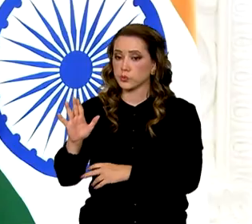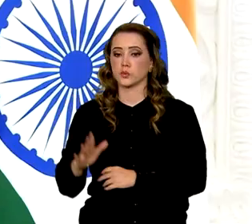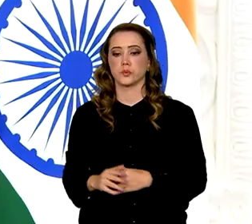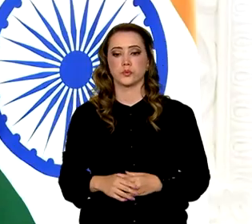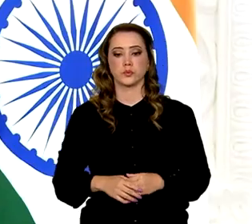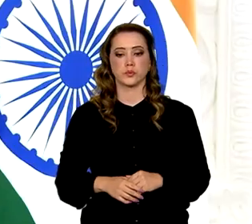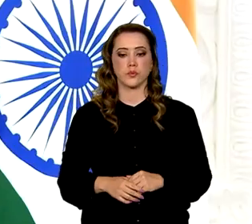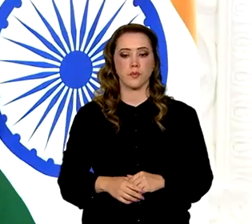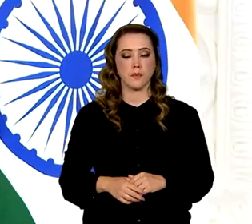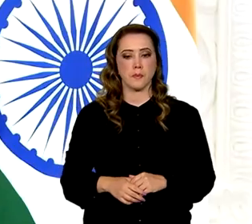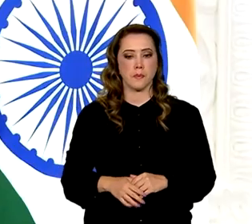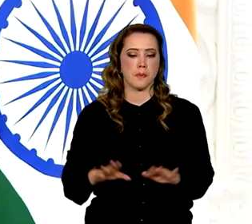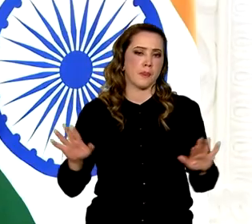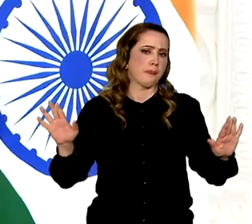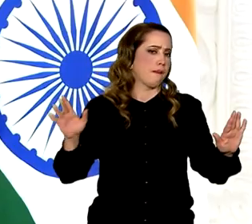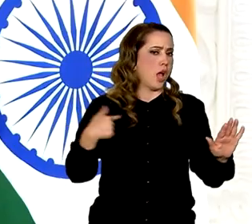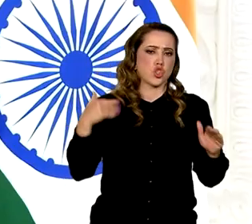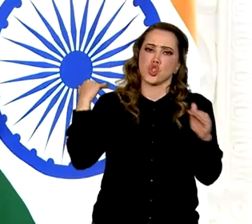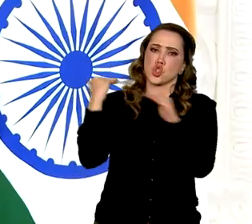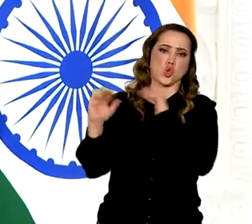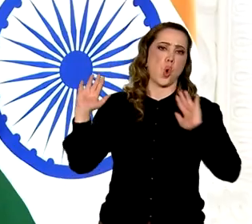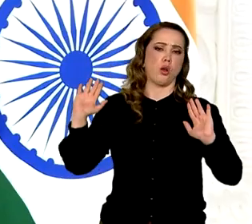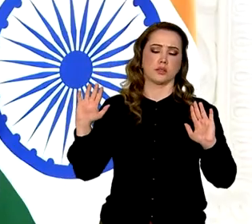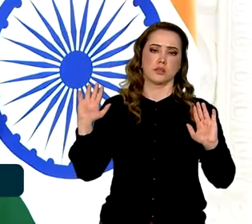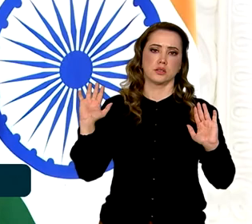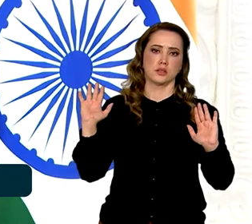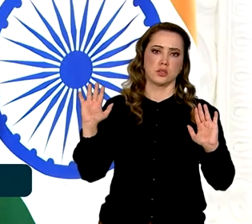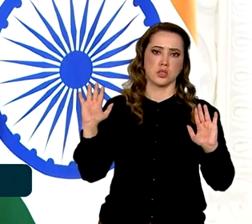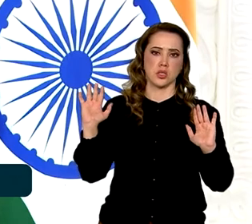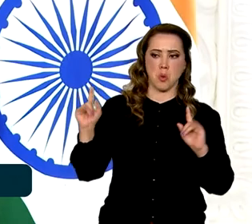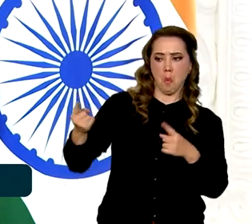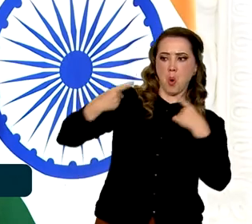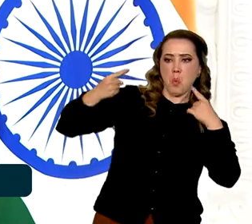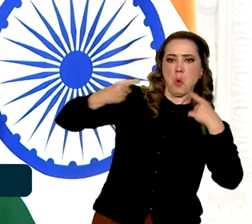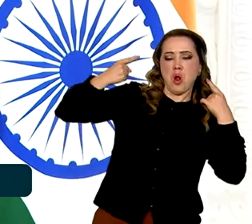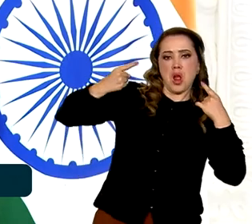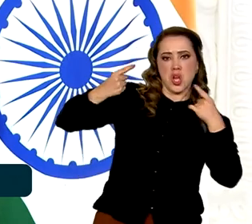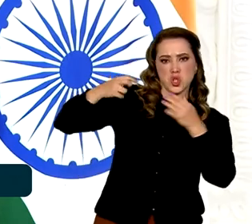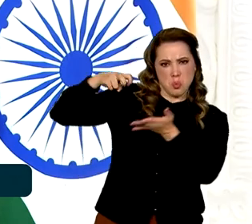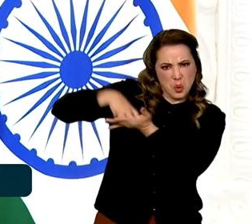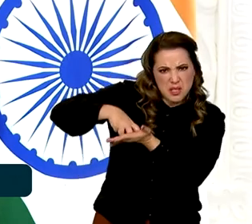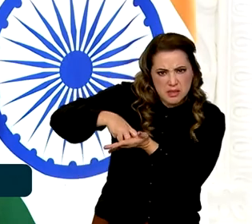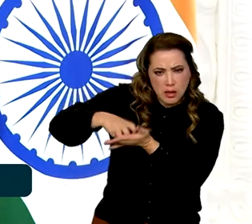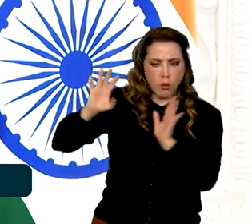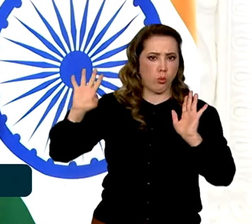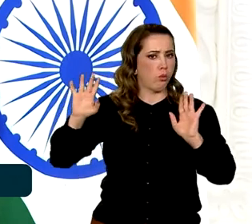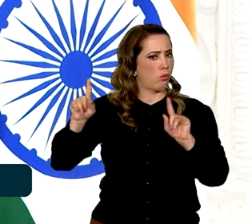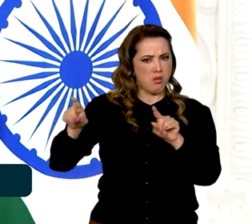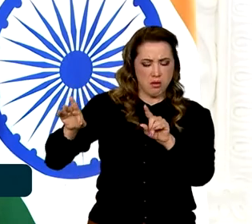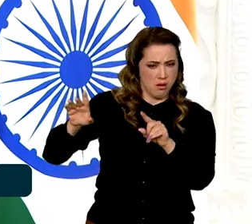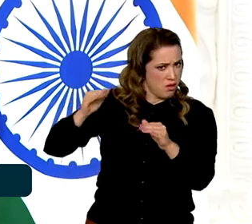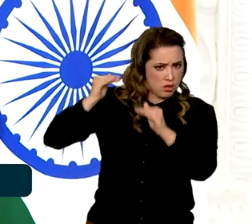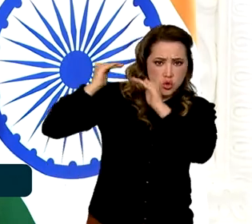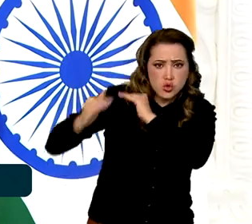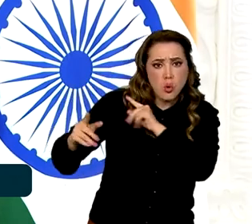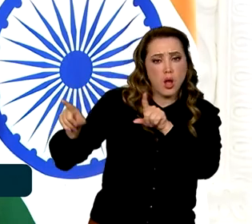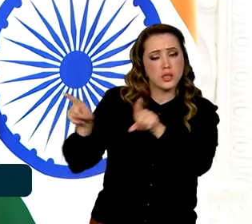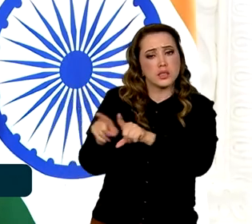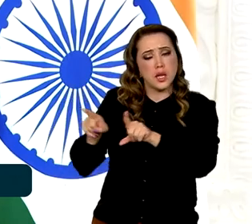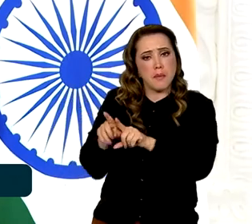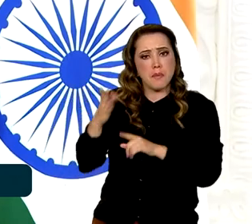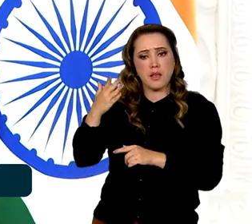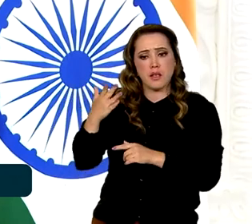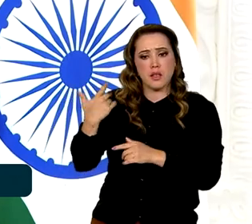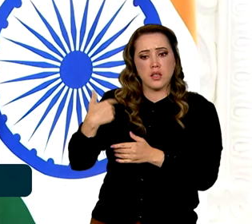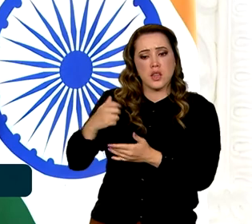A gente não aceita a ameaça de sanções e a gente não aceita a ideia das